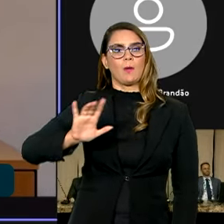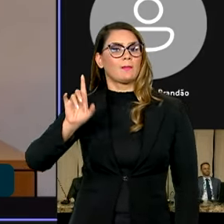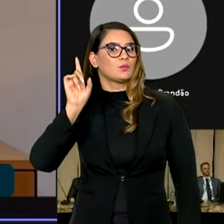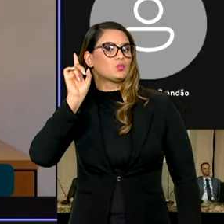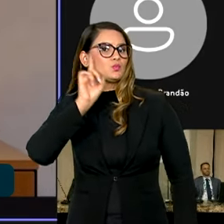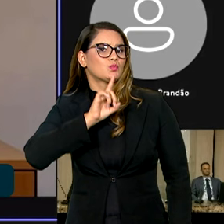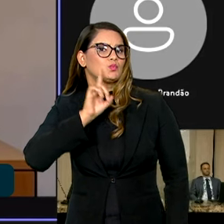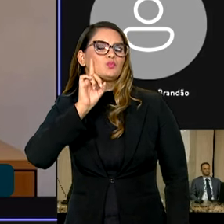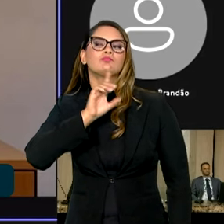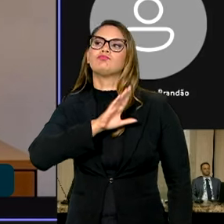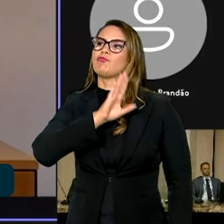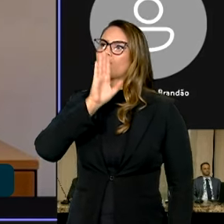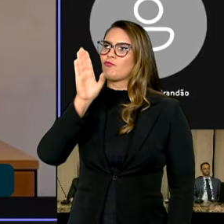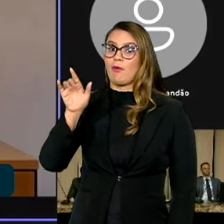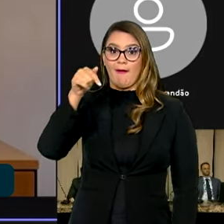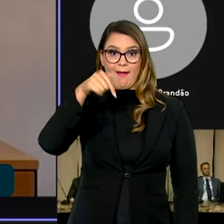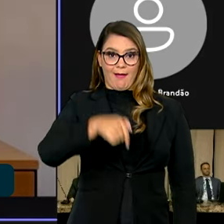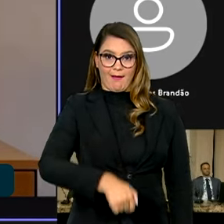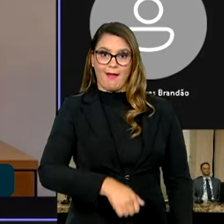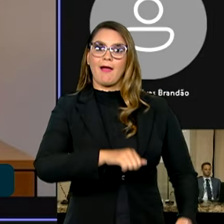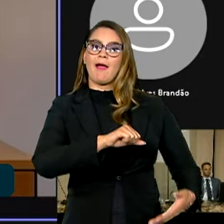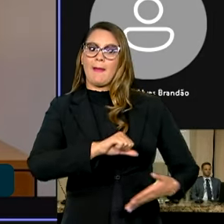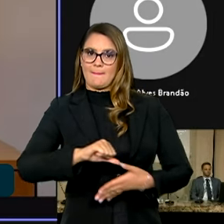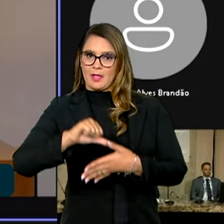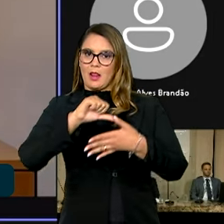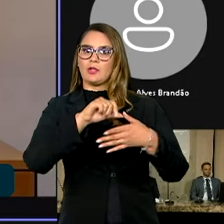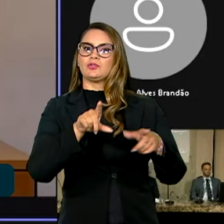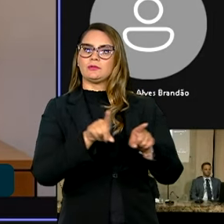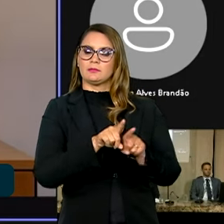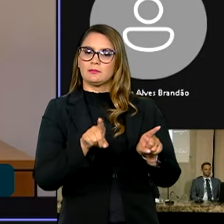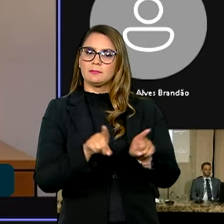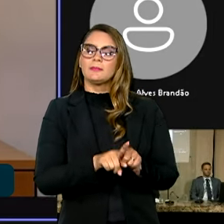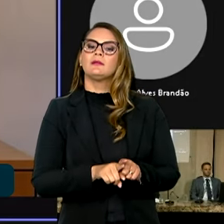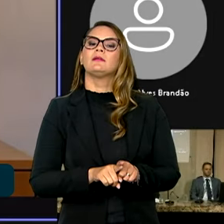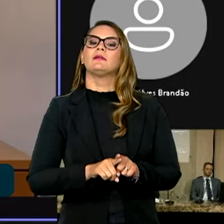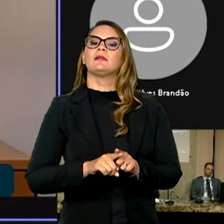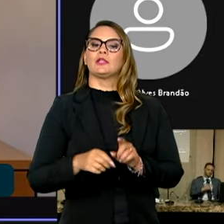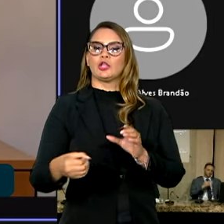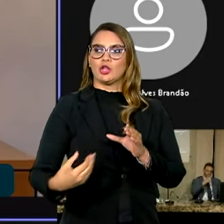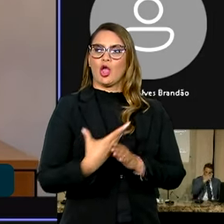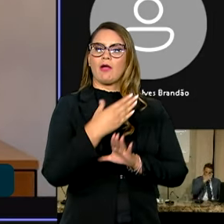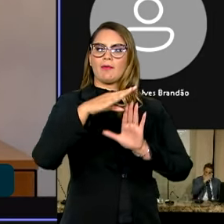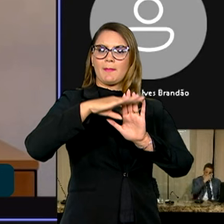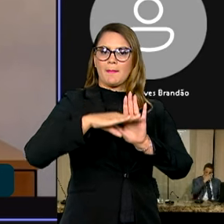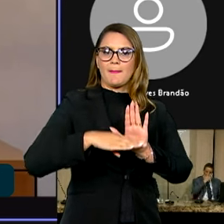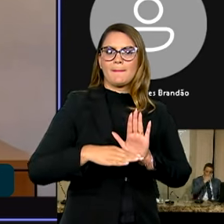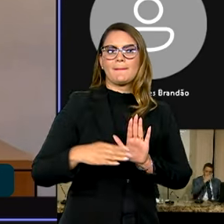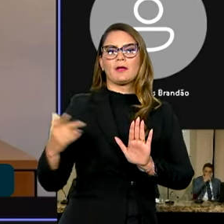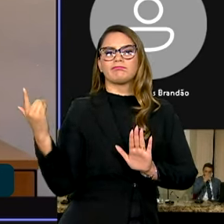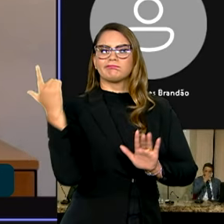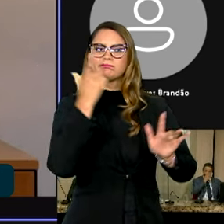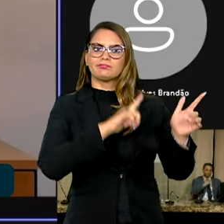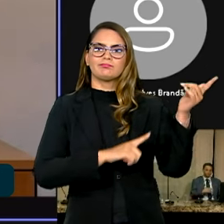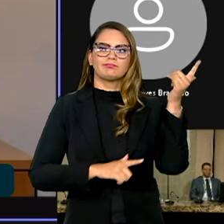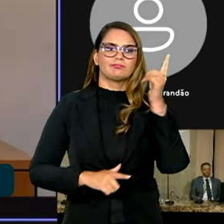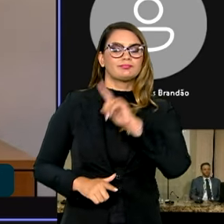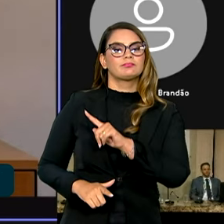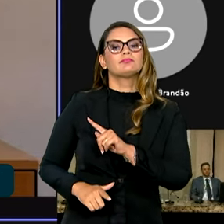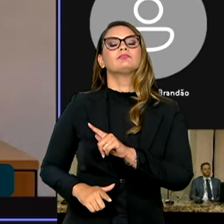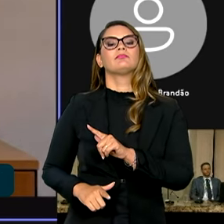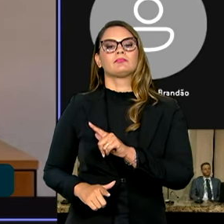Estados Unidos, aqui na América Latina, a estabelecer novos mercados, novas conquistas, a